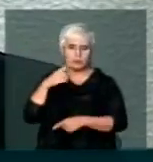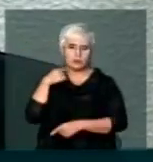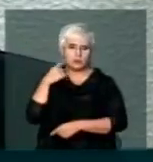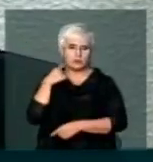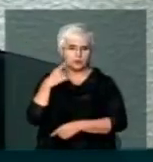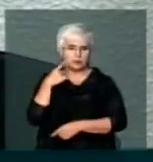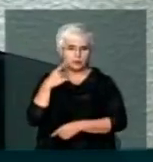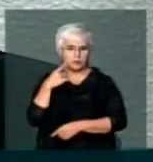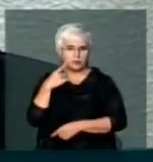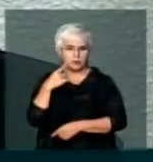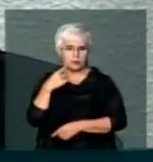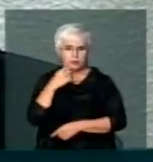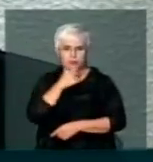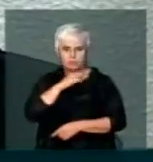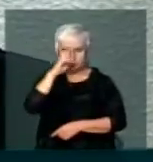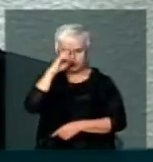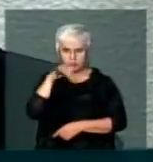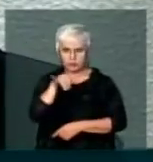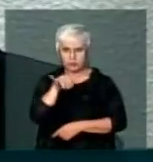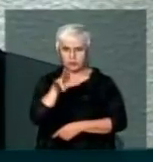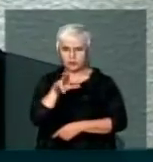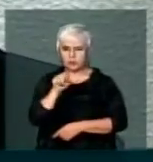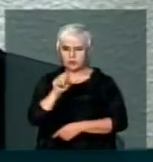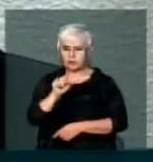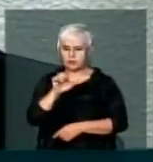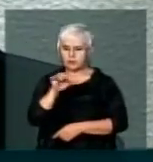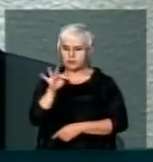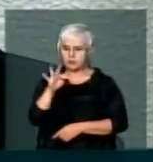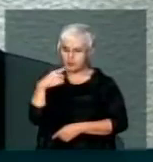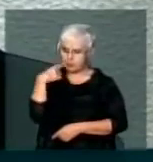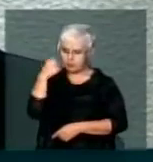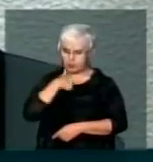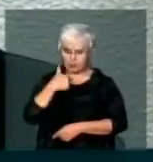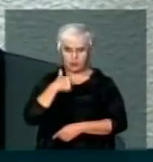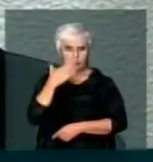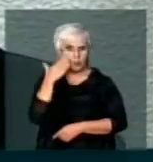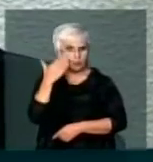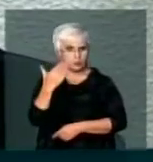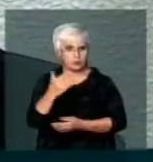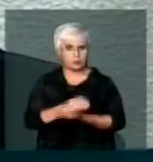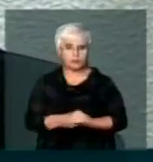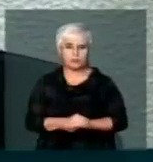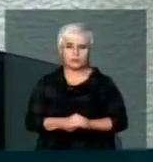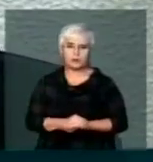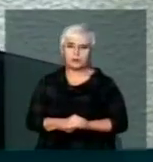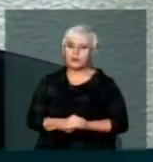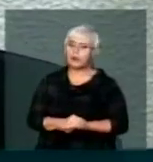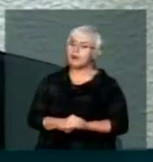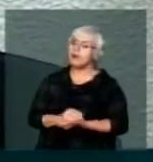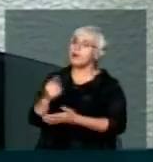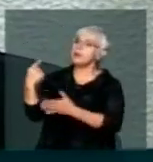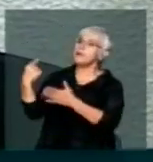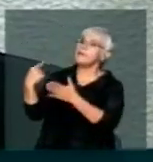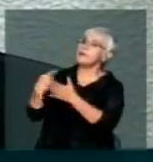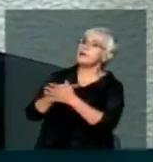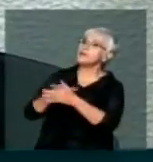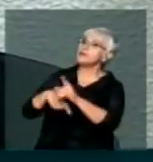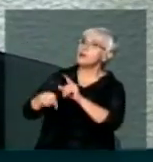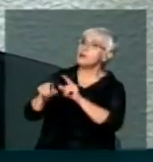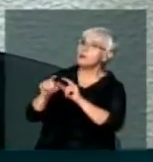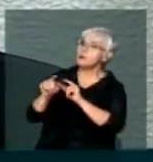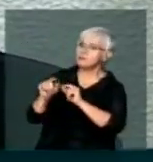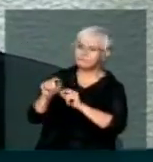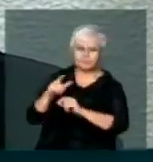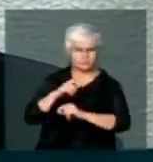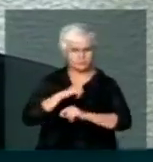do senhor Alberto Youssef Me indicou como testemunha E que perguntas ele fez ao senhor? Ele me perguntou